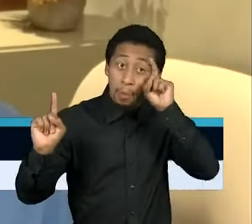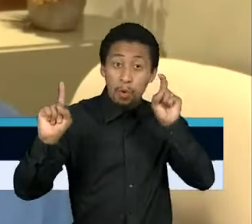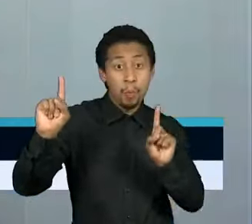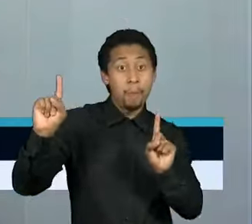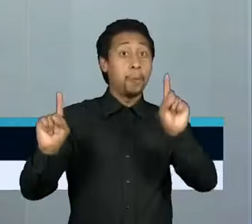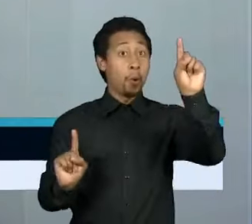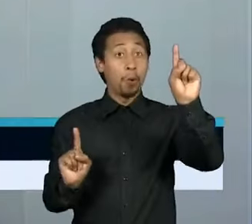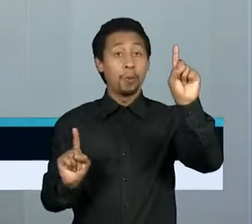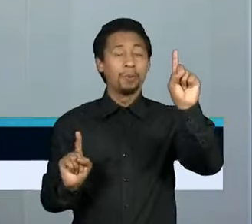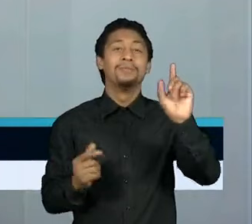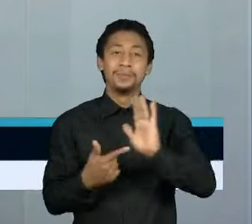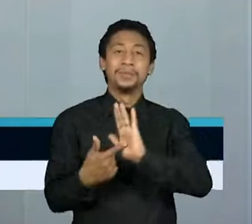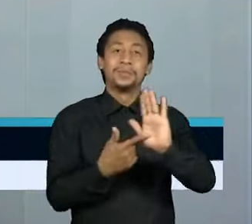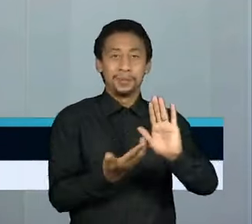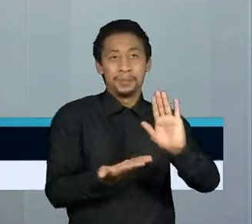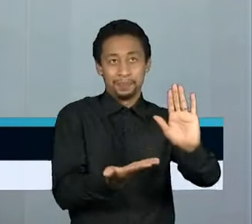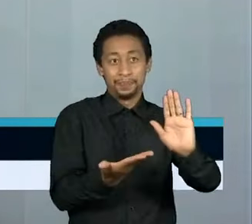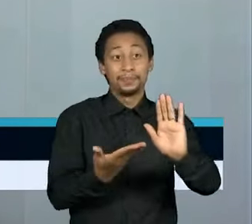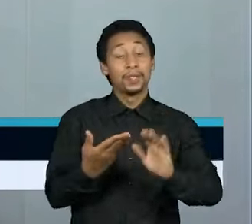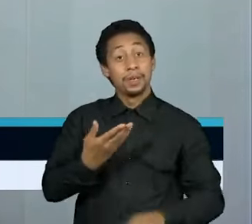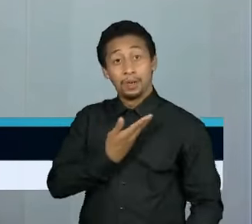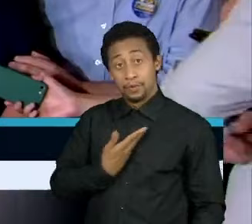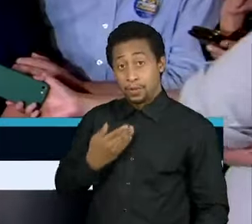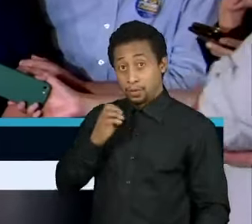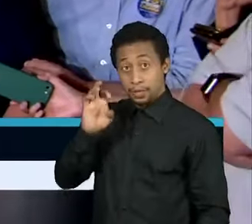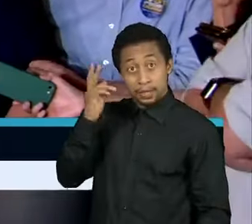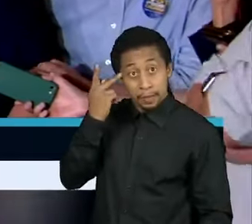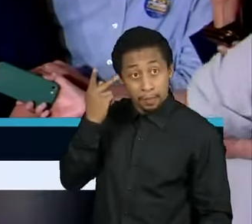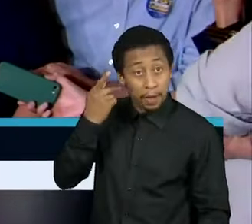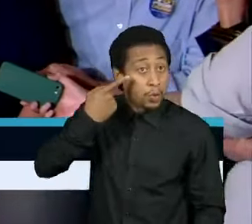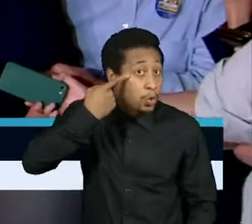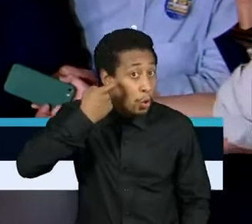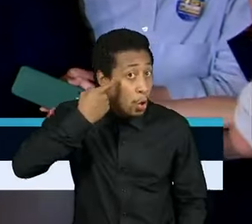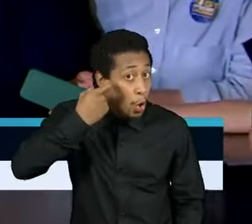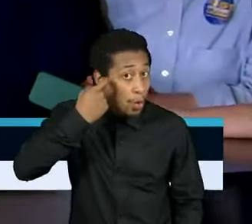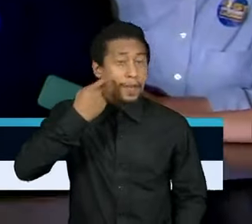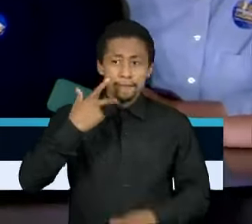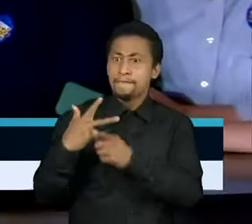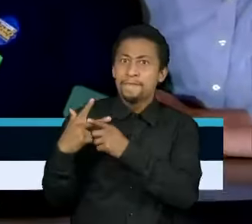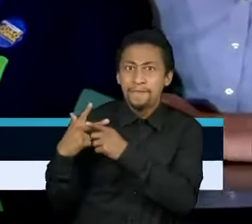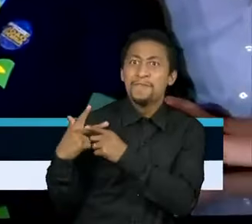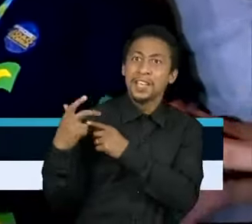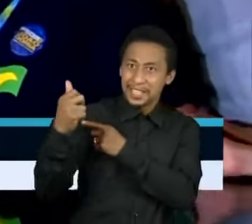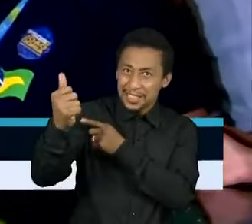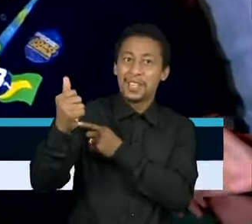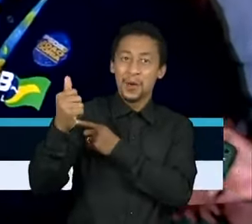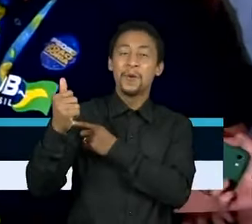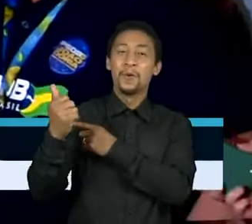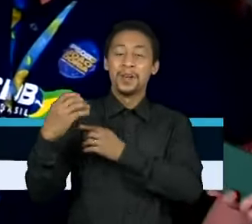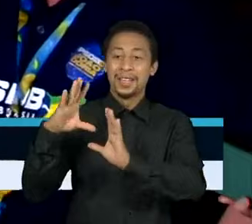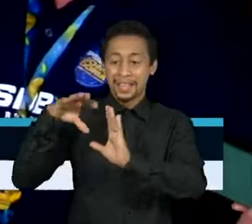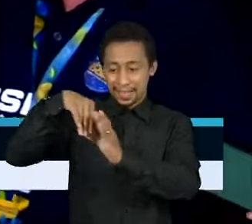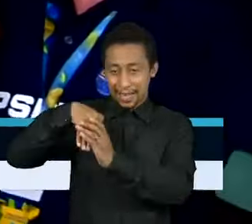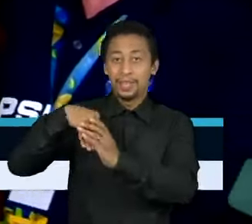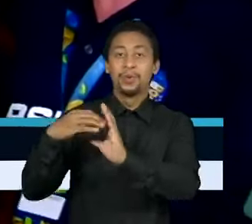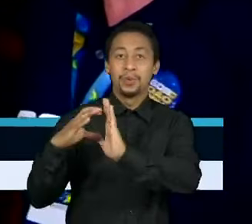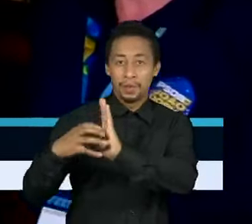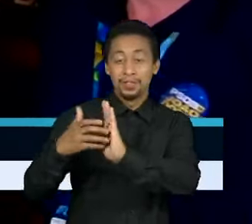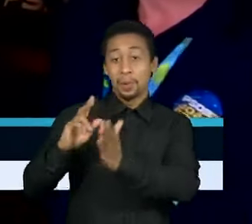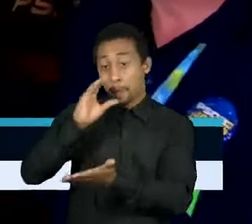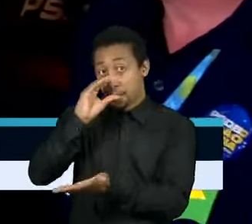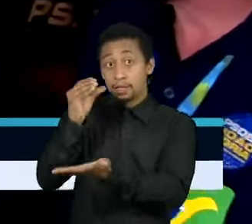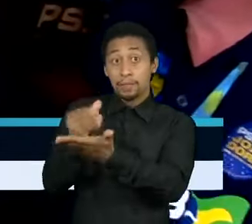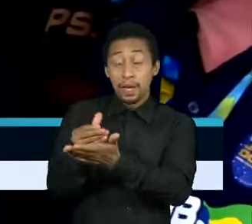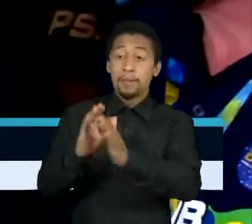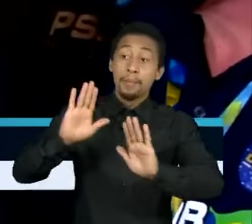adversários. O governador de São Paulo, João Dória, depois de vencer as prévias conturbadas do PSDB, adota caminho oposto